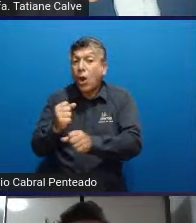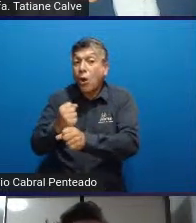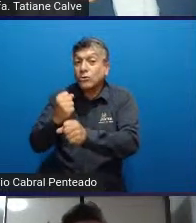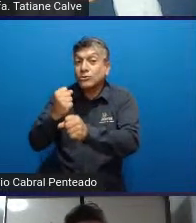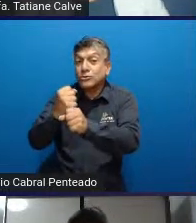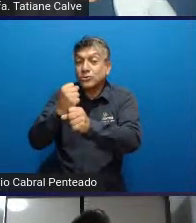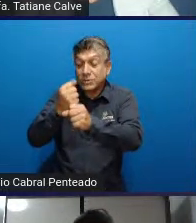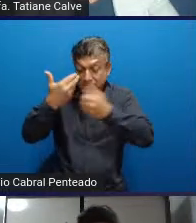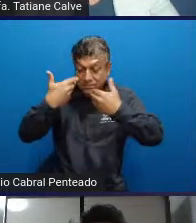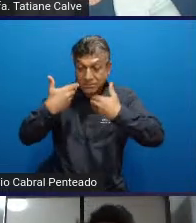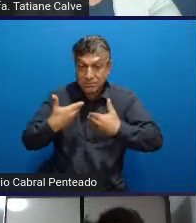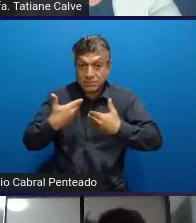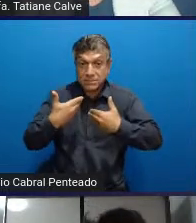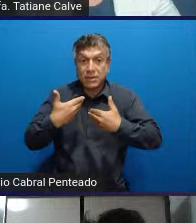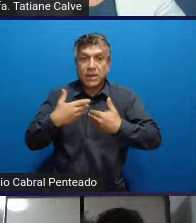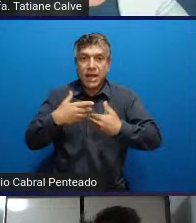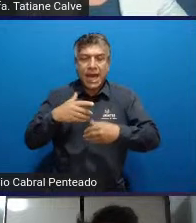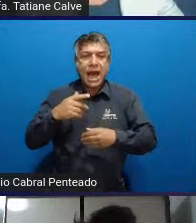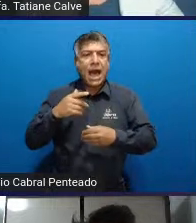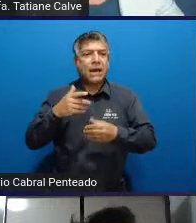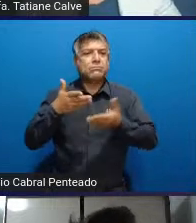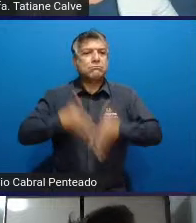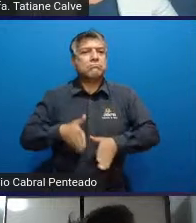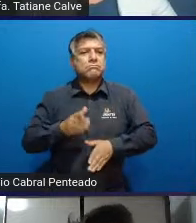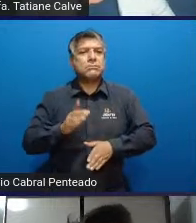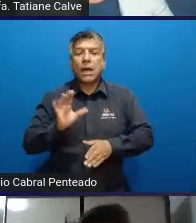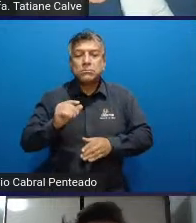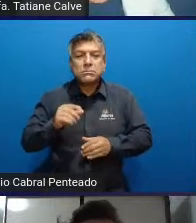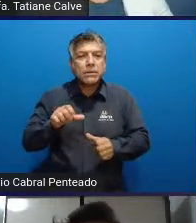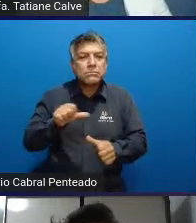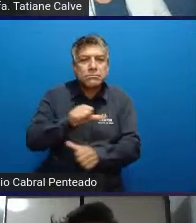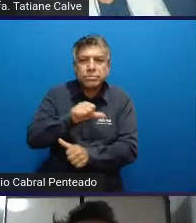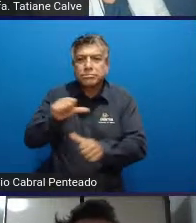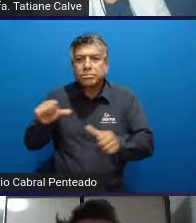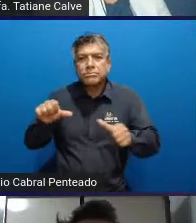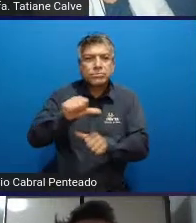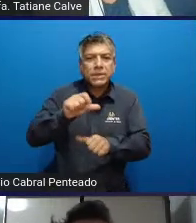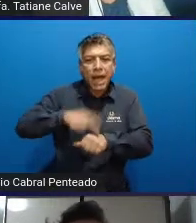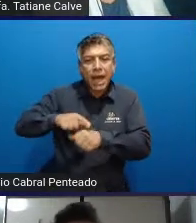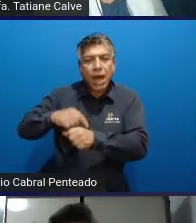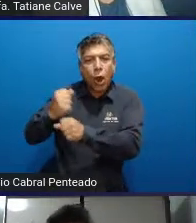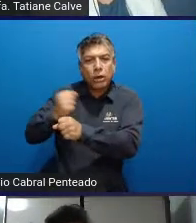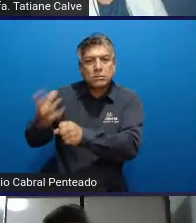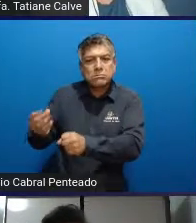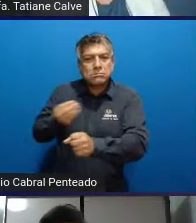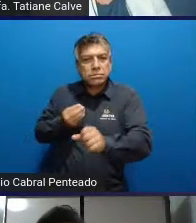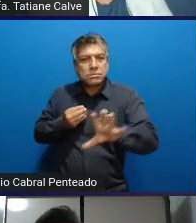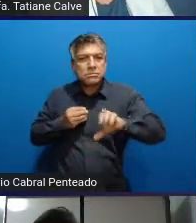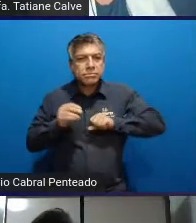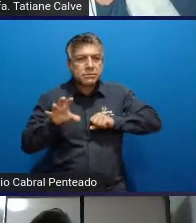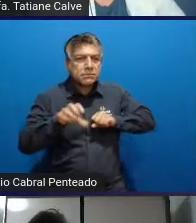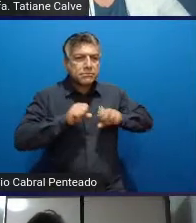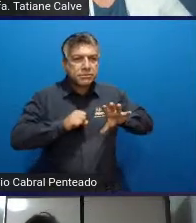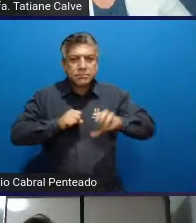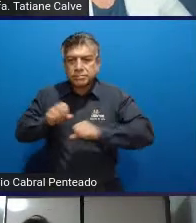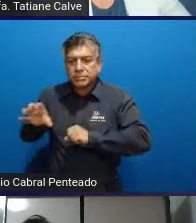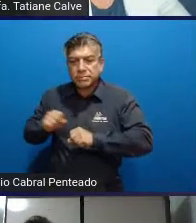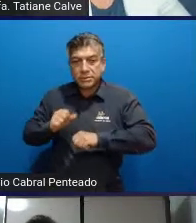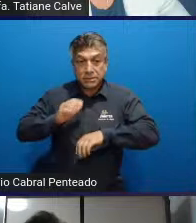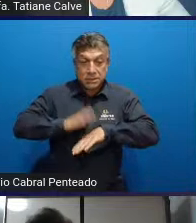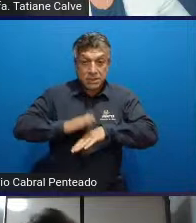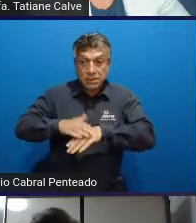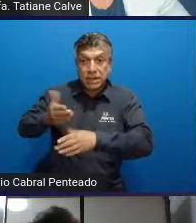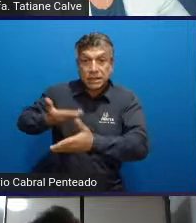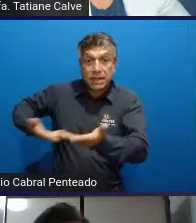seja, algo que não é determinado, algo que é dinâmico, que a gente constrói, e essa construção ela é feita por meio das